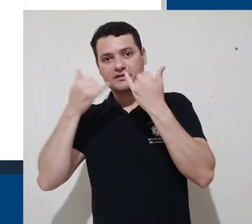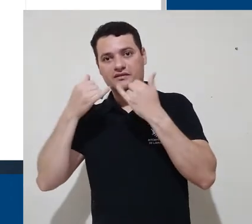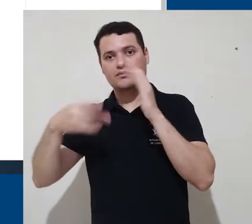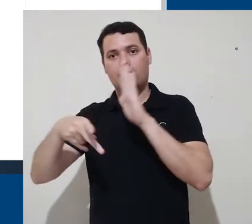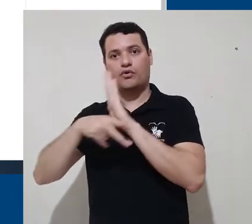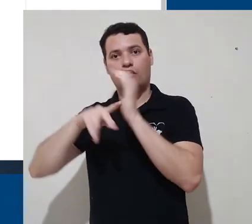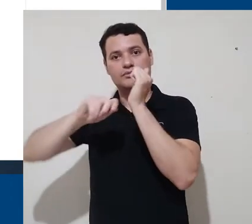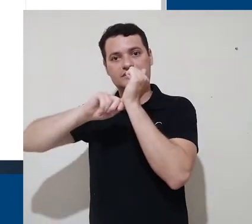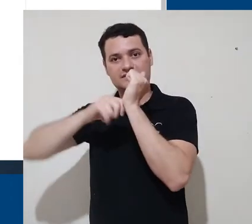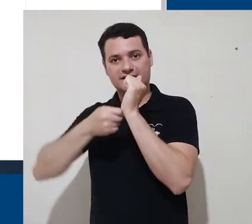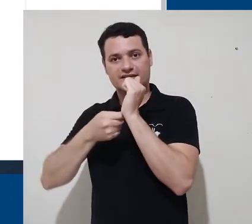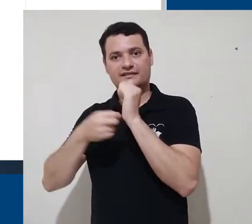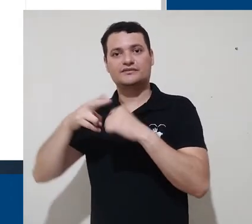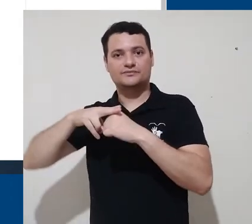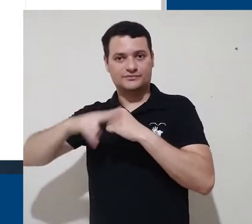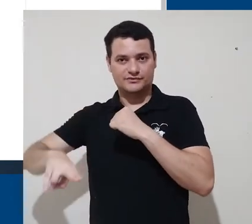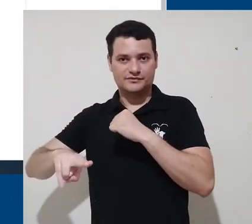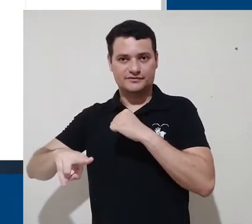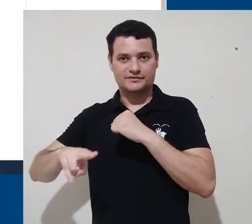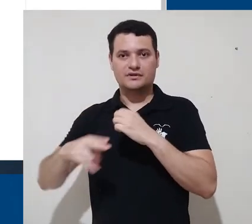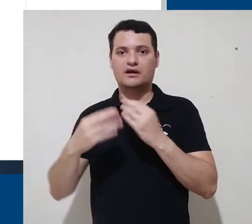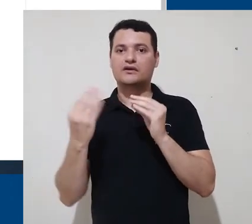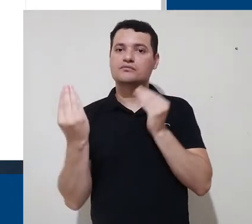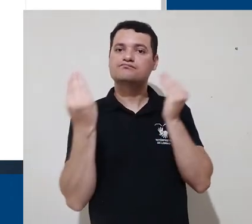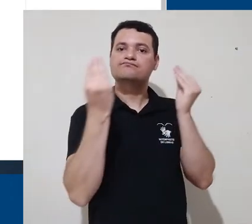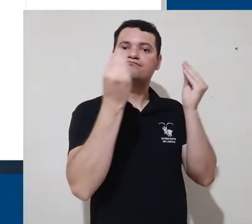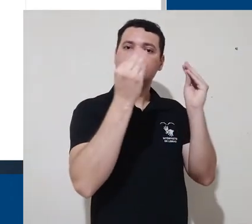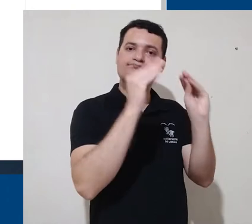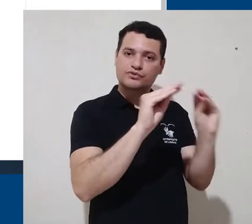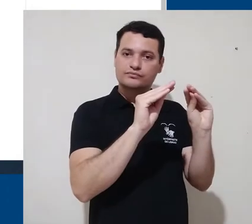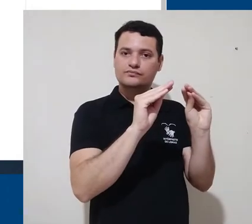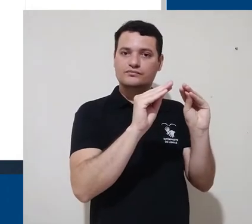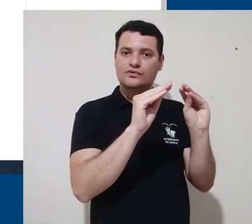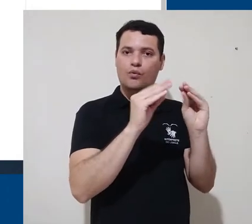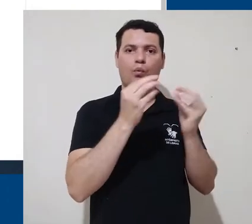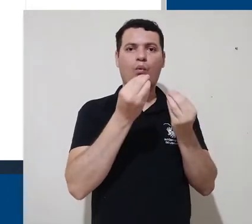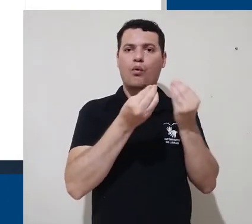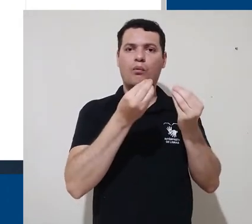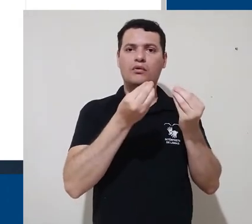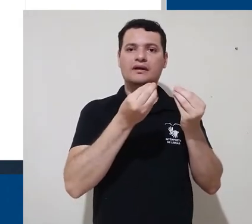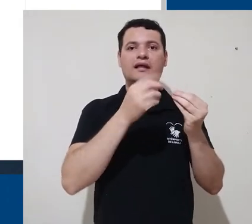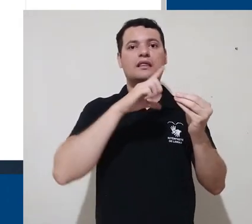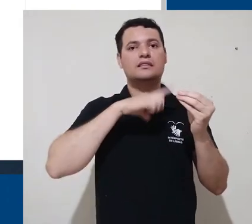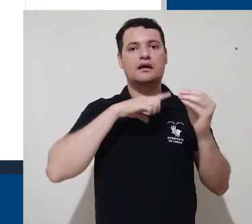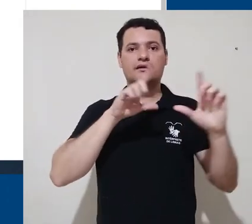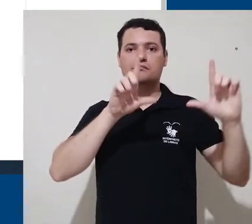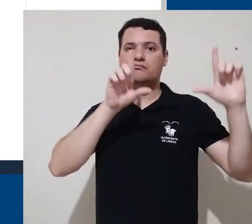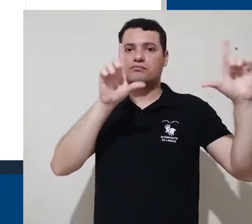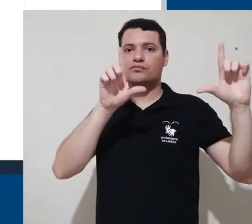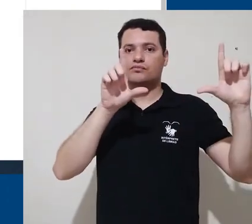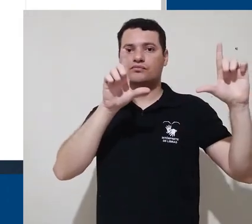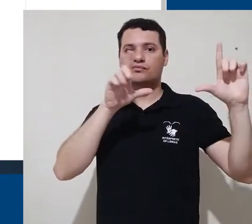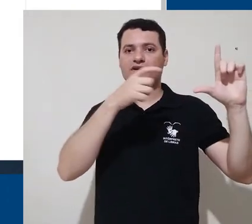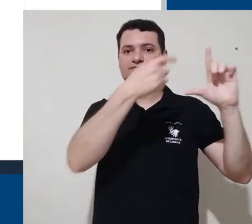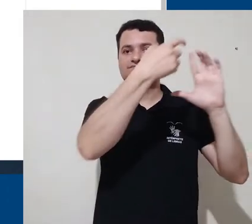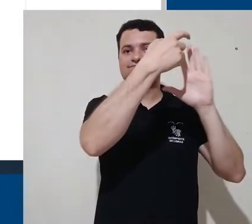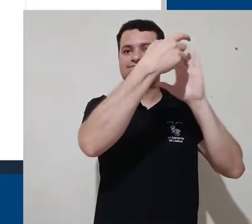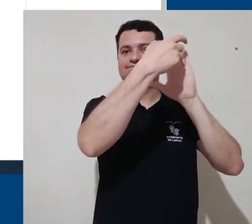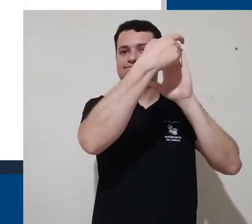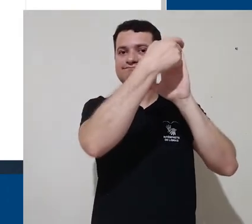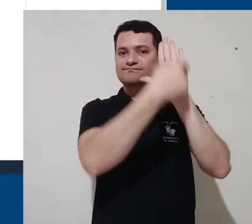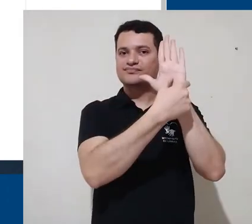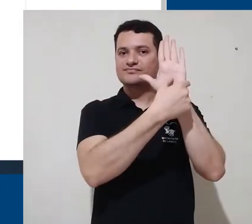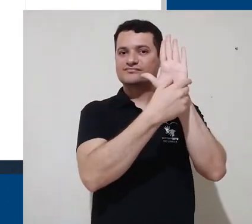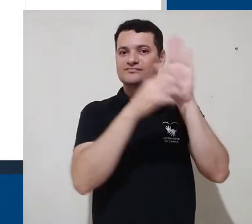credenciais de acesso e você pode colocar suas credenciais acesso no painel de login, que é